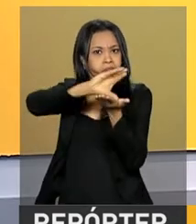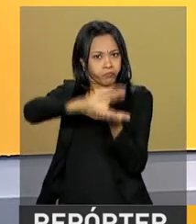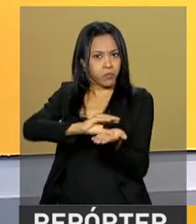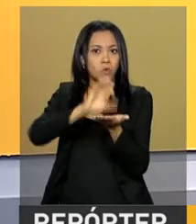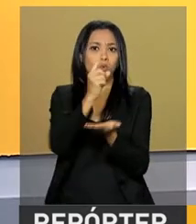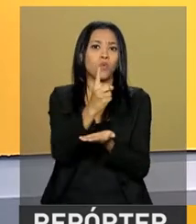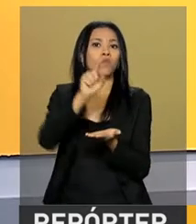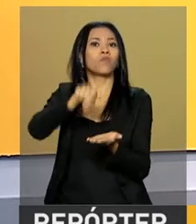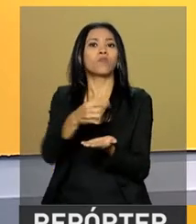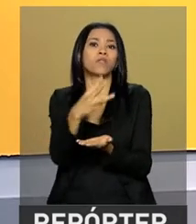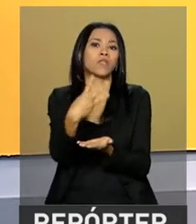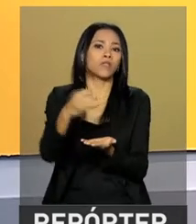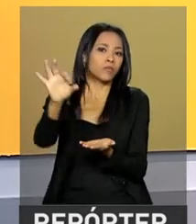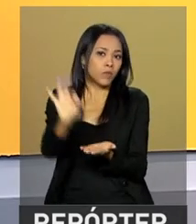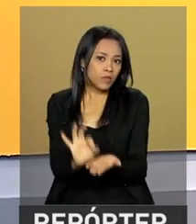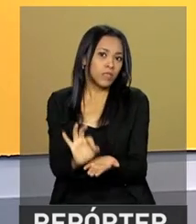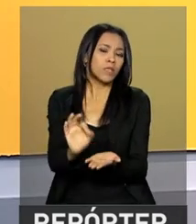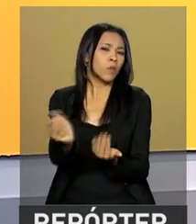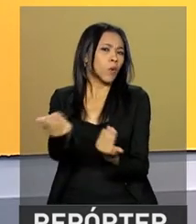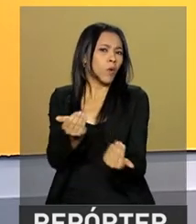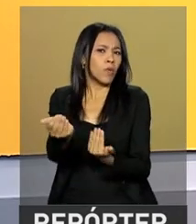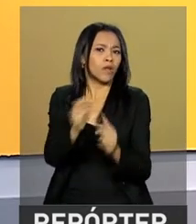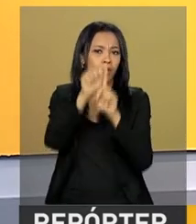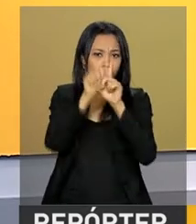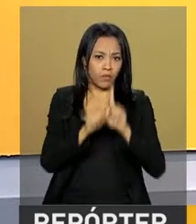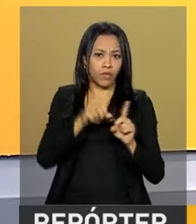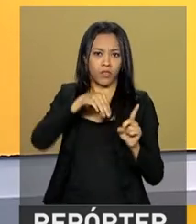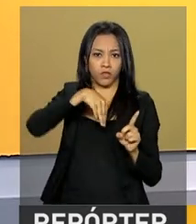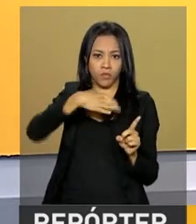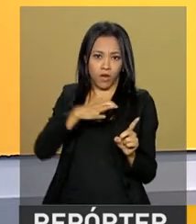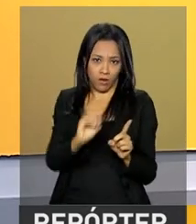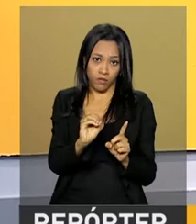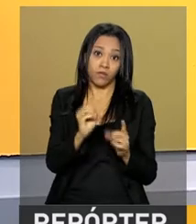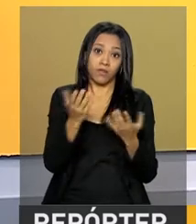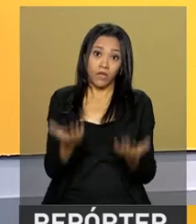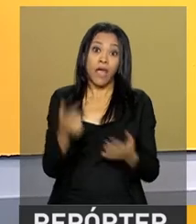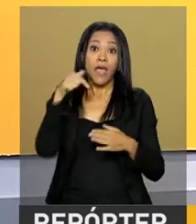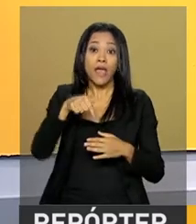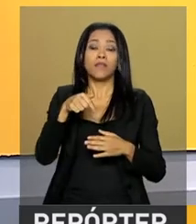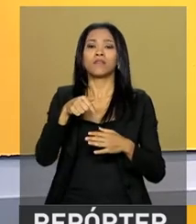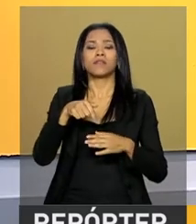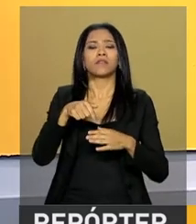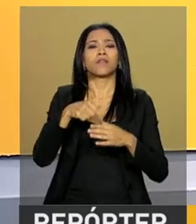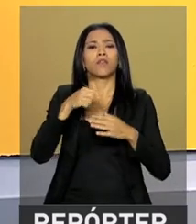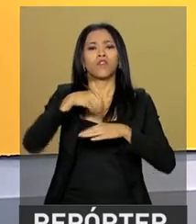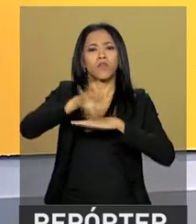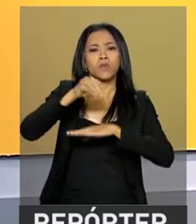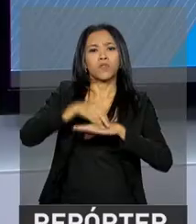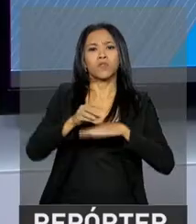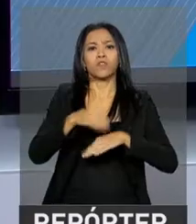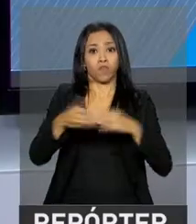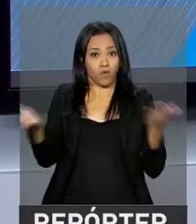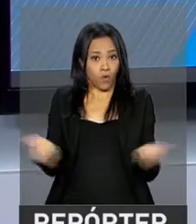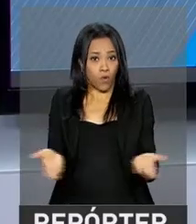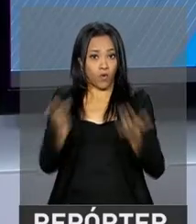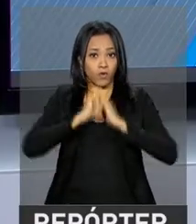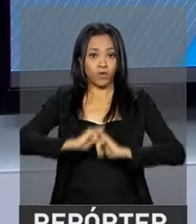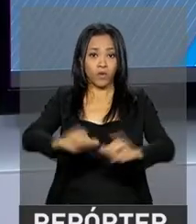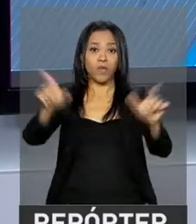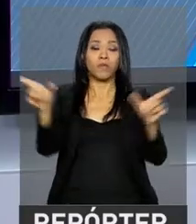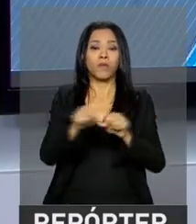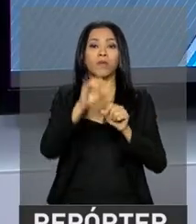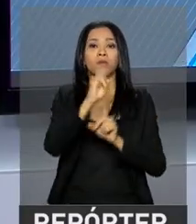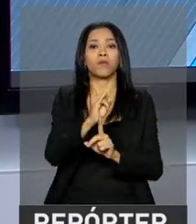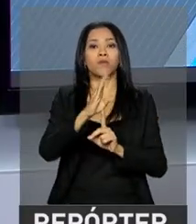,3% na comparação com março. Os dados foram divulgados hoje pelo IBGE. A principal